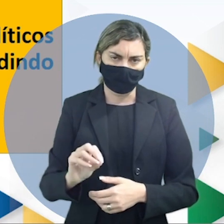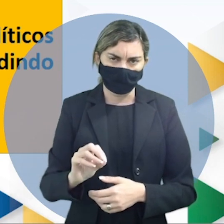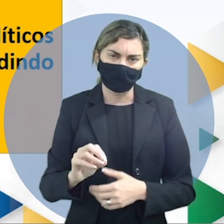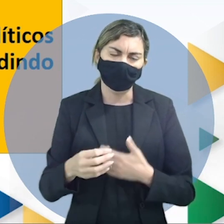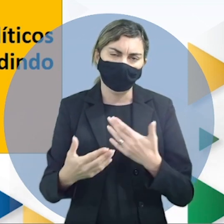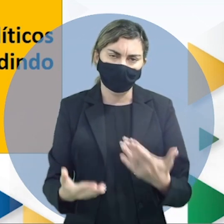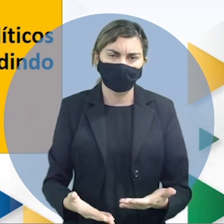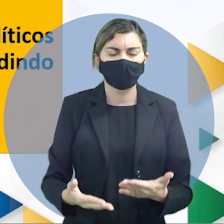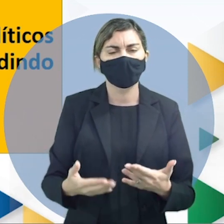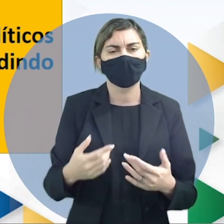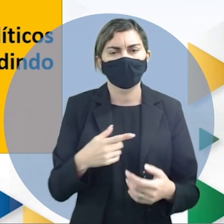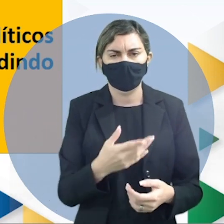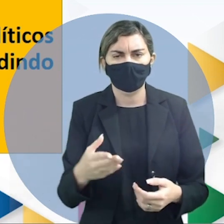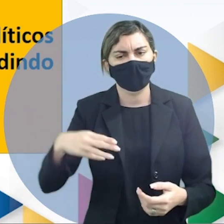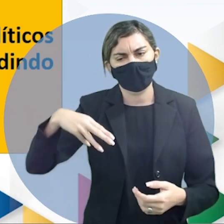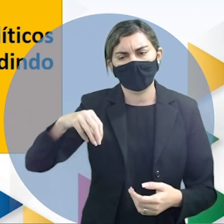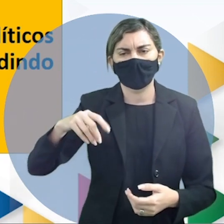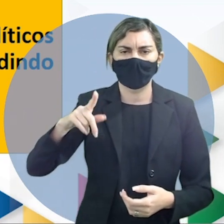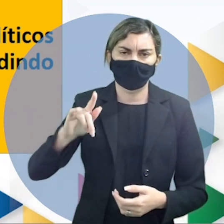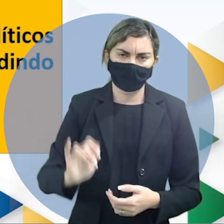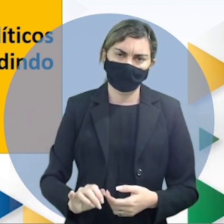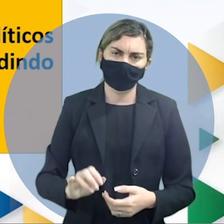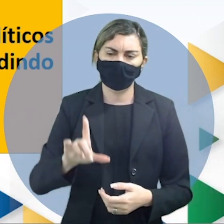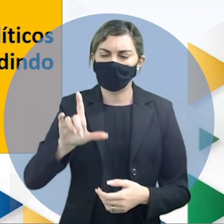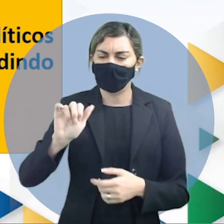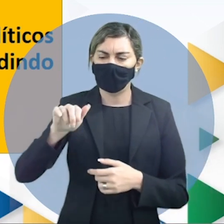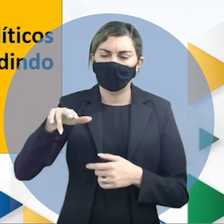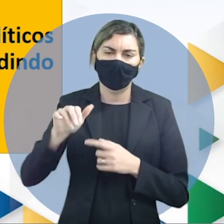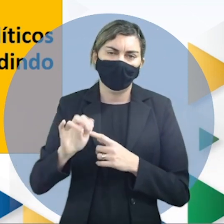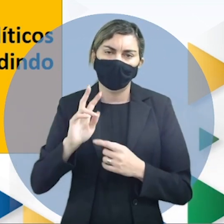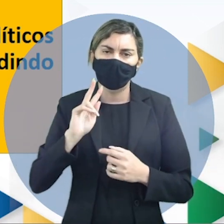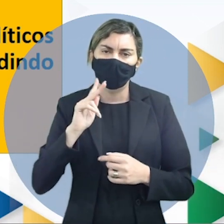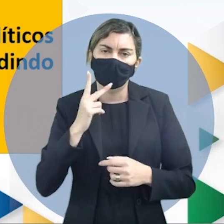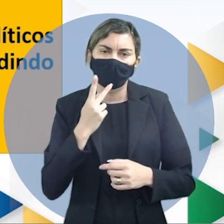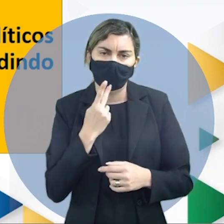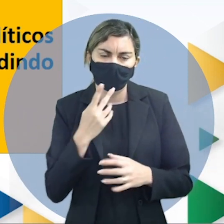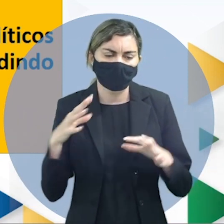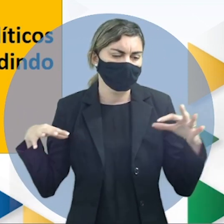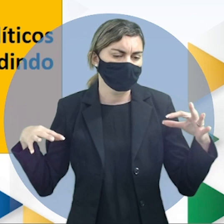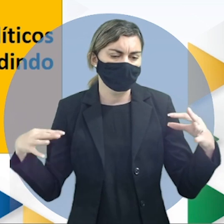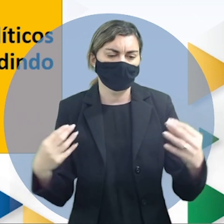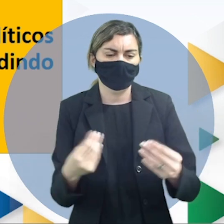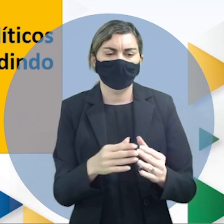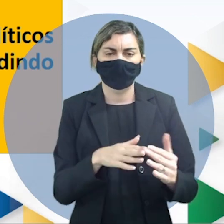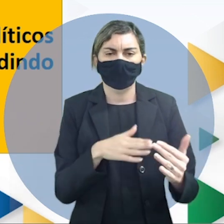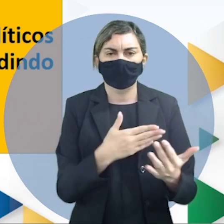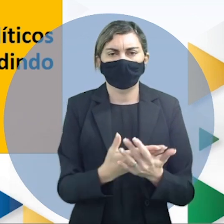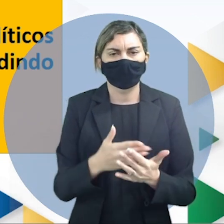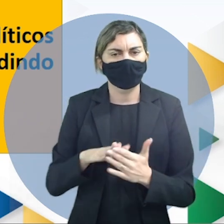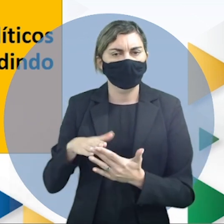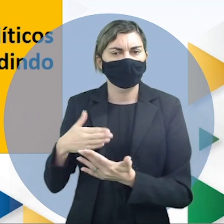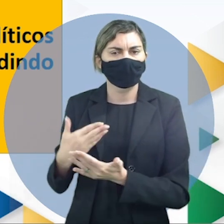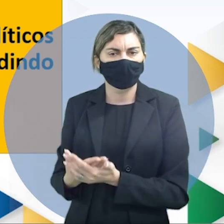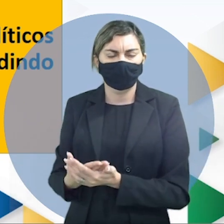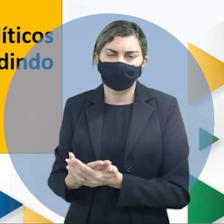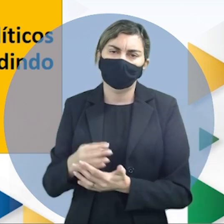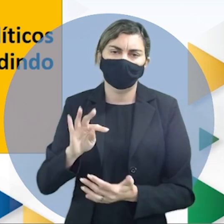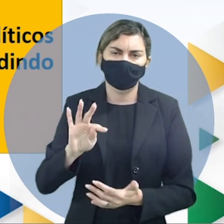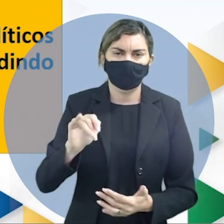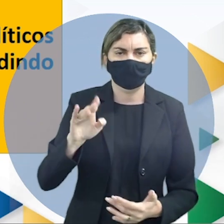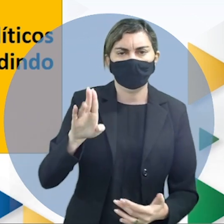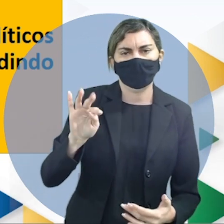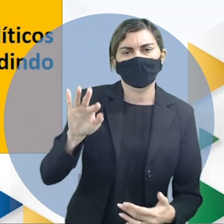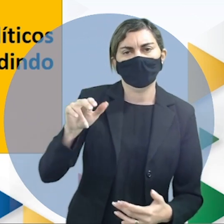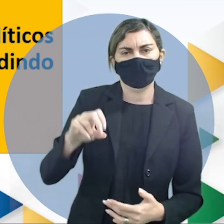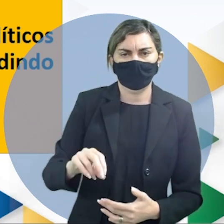em se tratando de um monge Lama é reconhecido por todas as escolas do Budismo tibetano